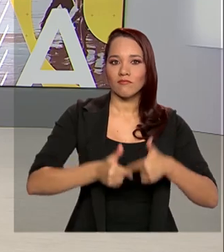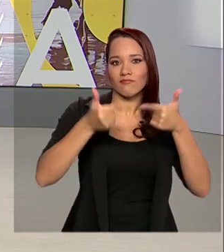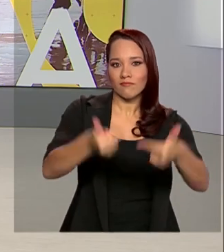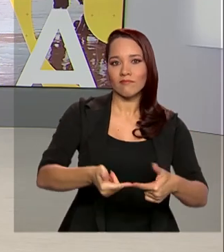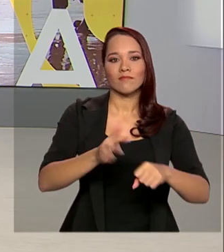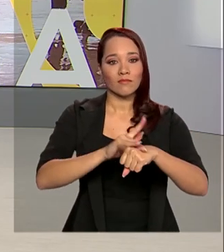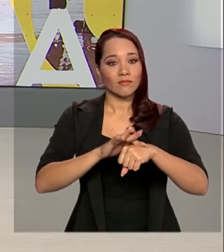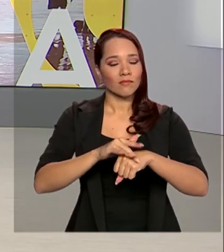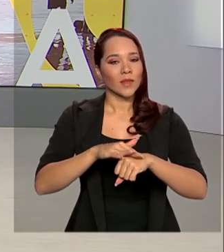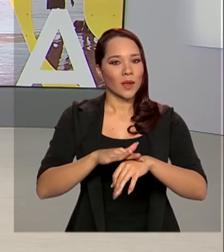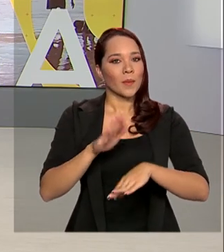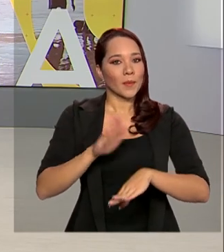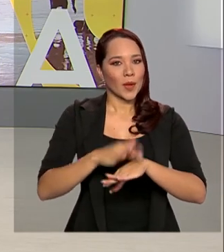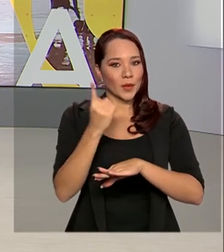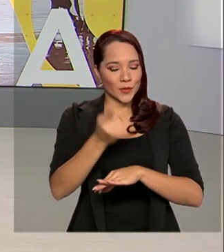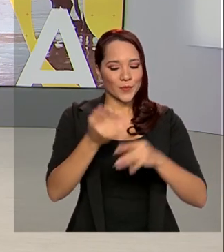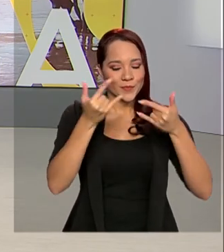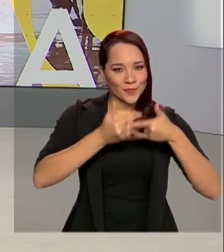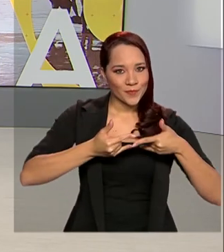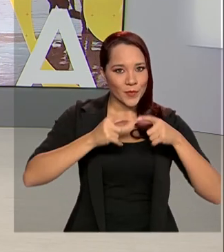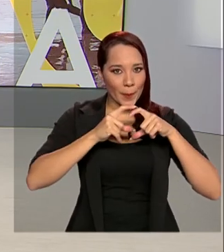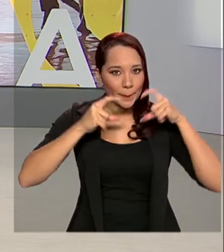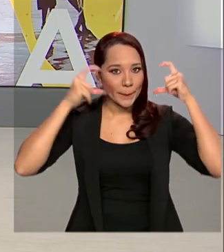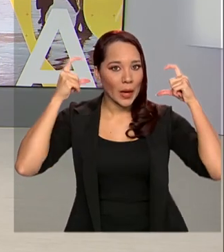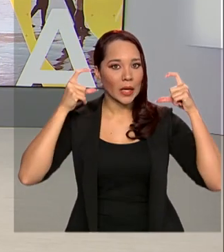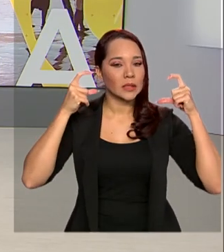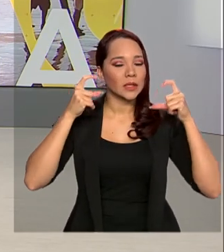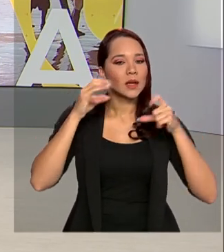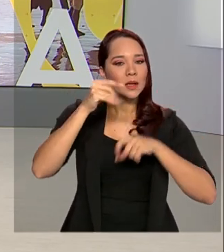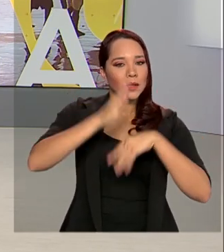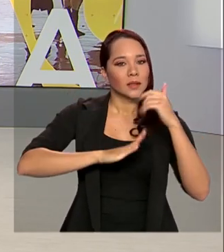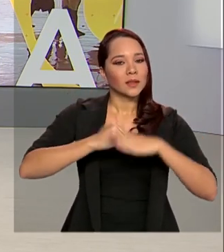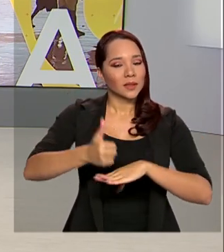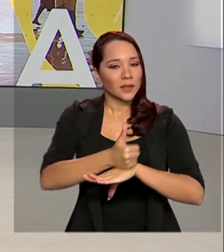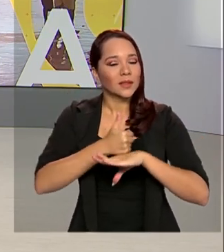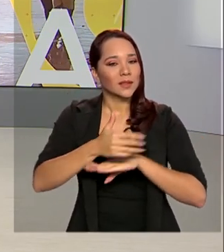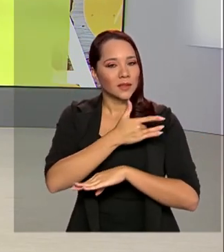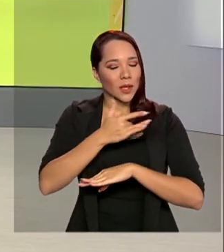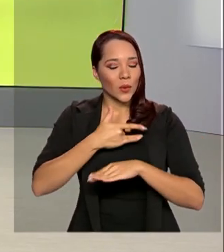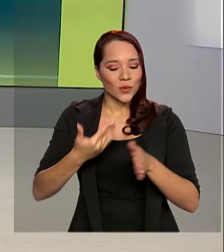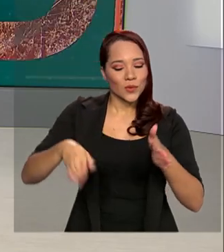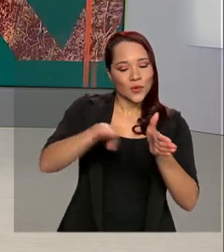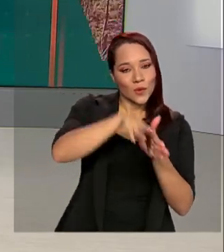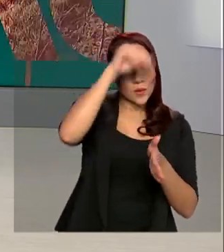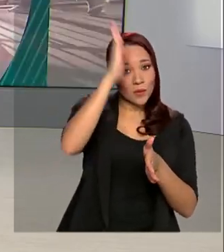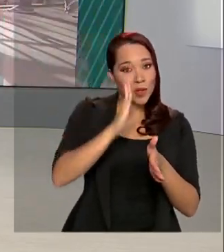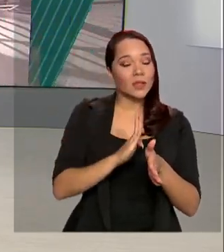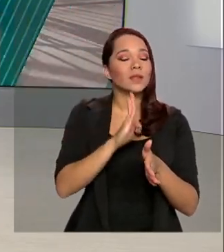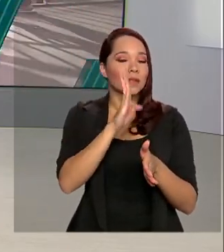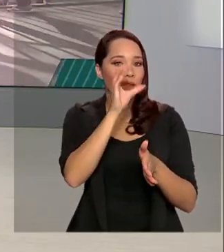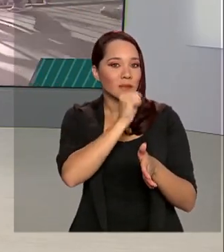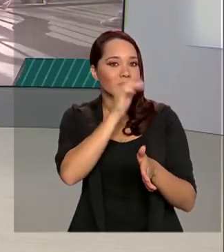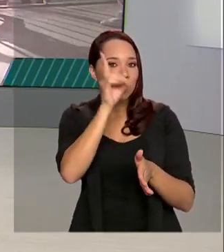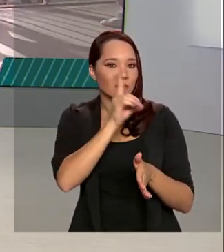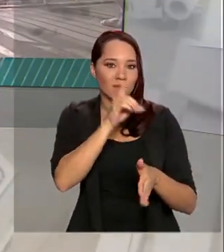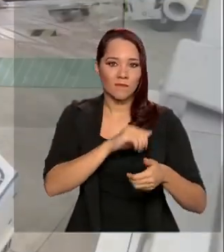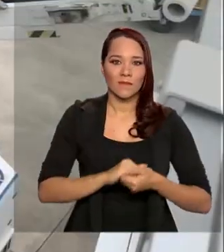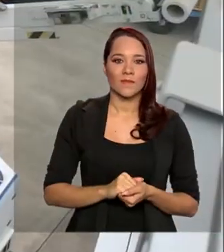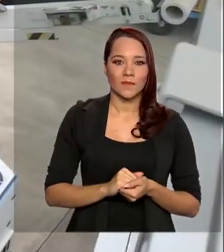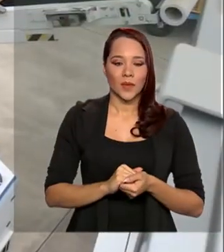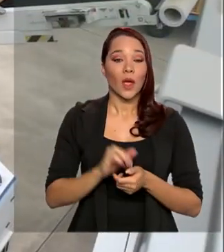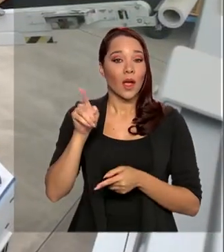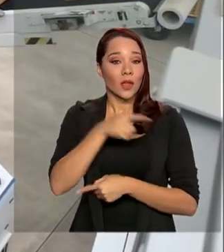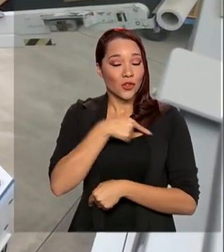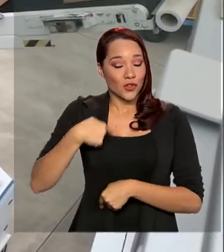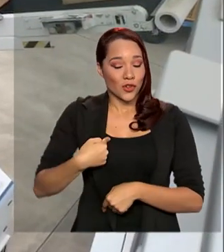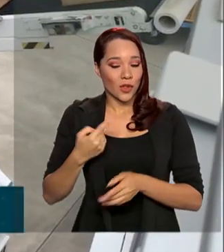doença, mais um carregamento de máscaras cirúrgicas para os profissionais de saúde chegou ao Brasil neste fim de semana. A carga que